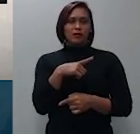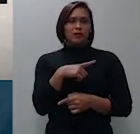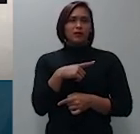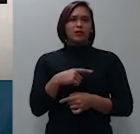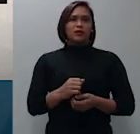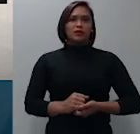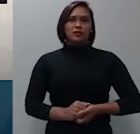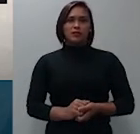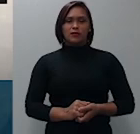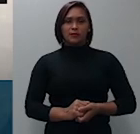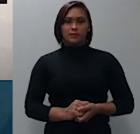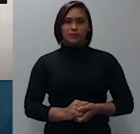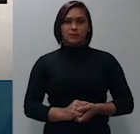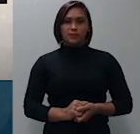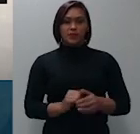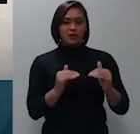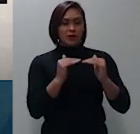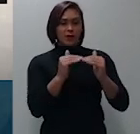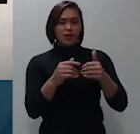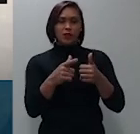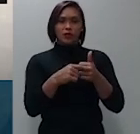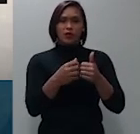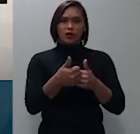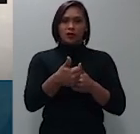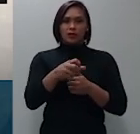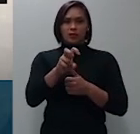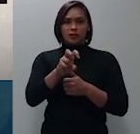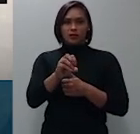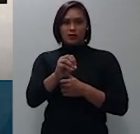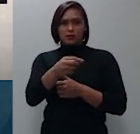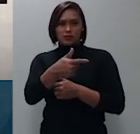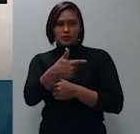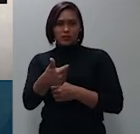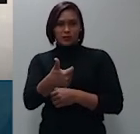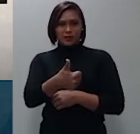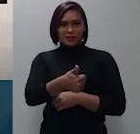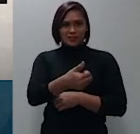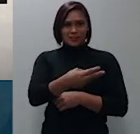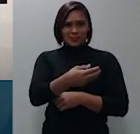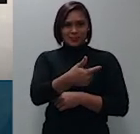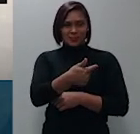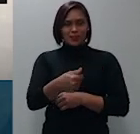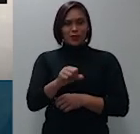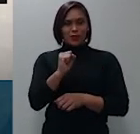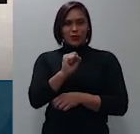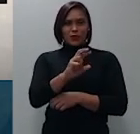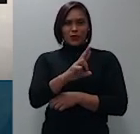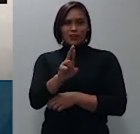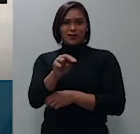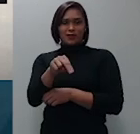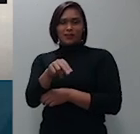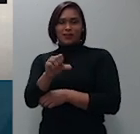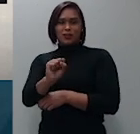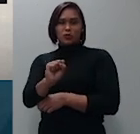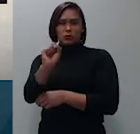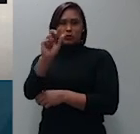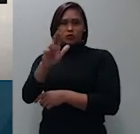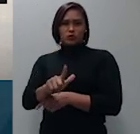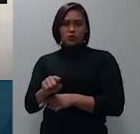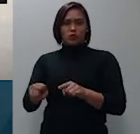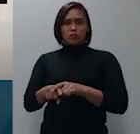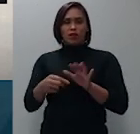como está no IARESP 502.132 do Rio Grande do Sul com base no regramento especial da lei 7